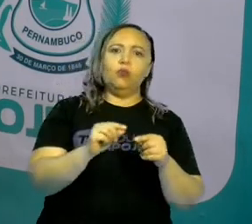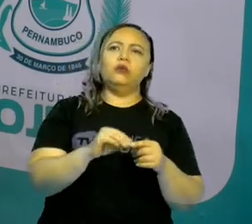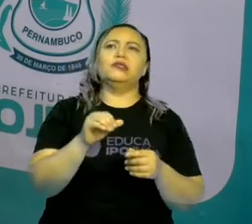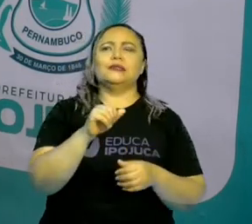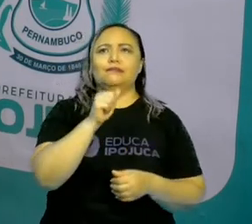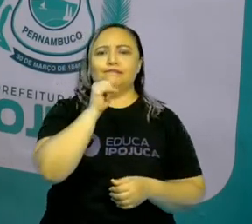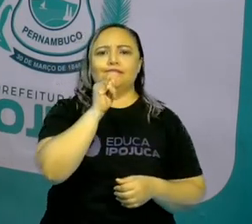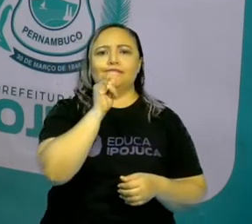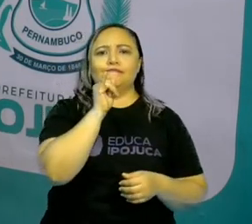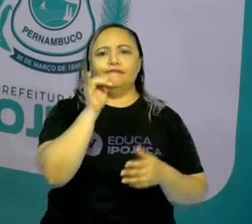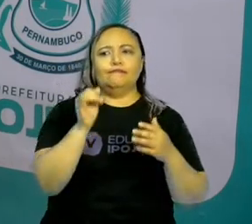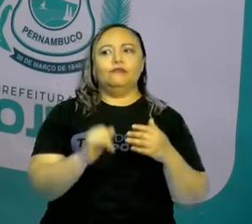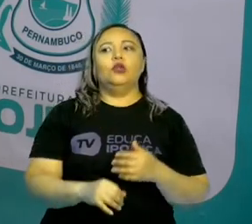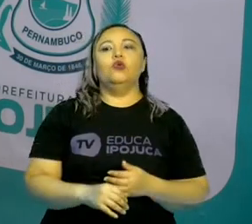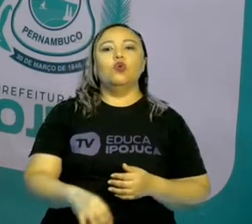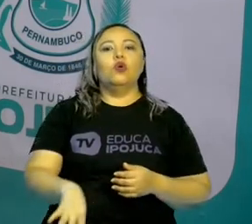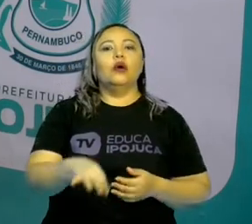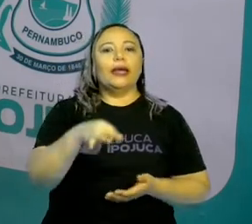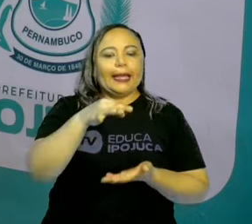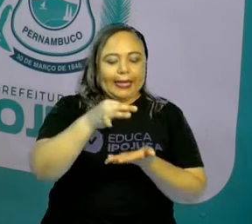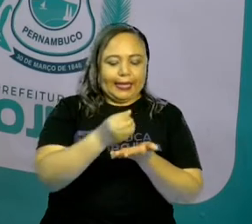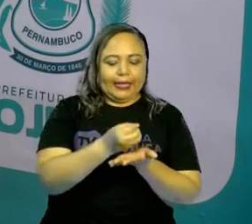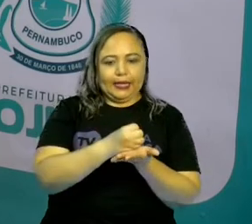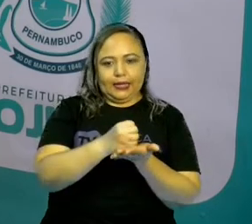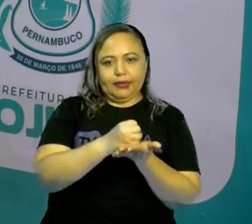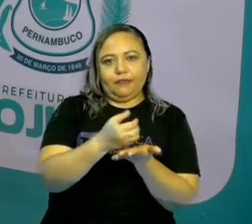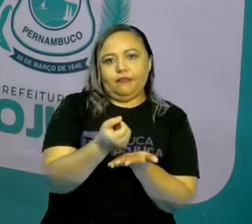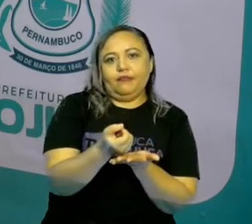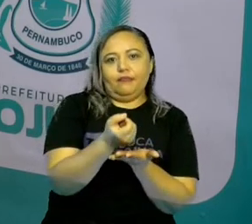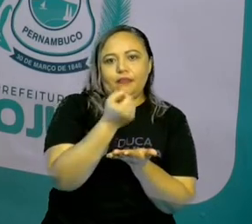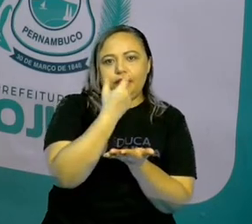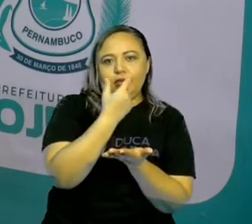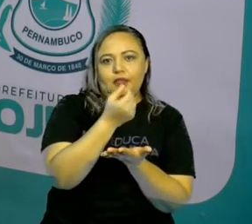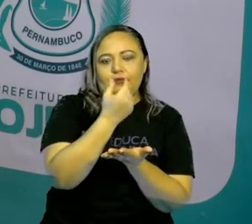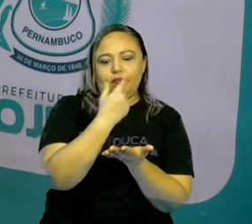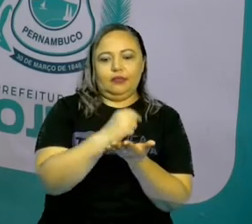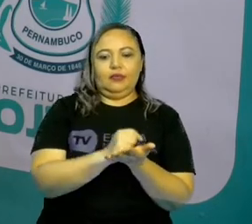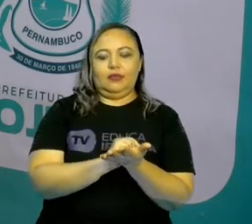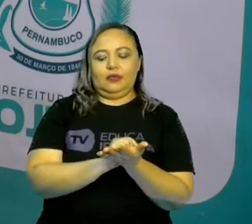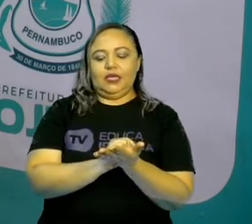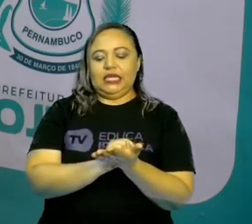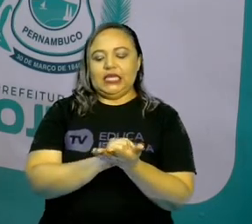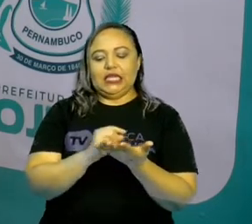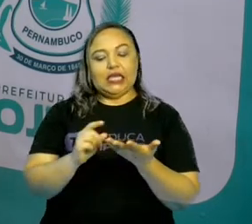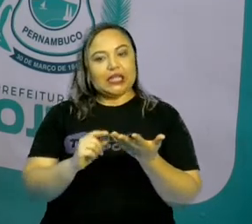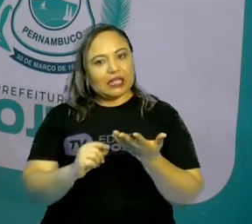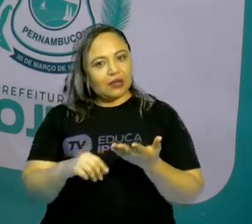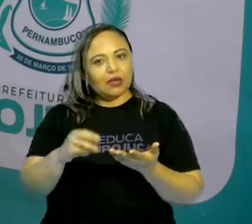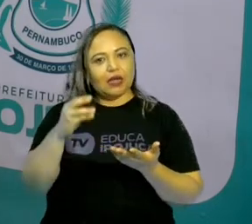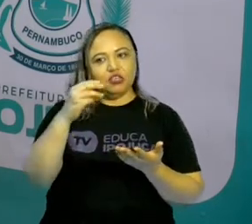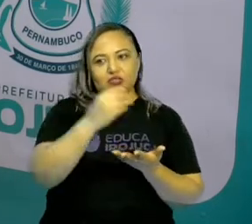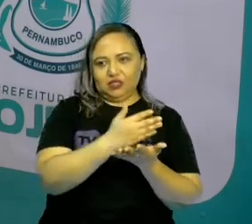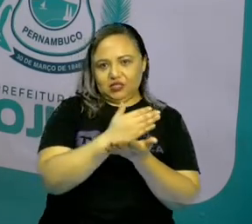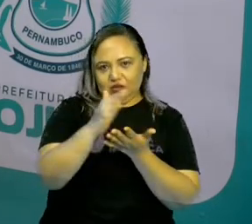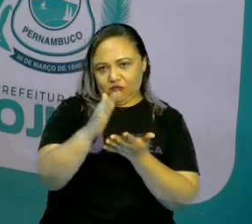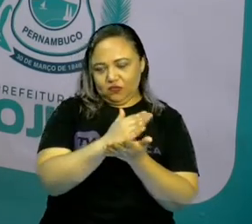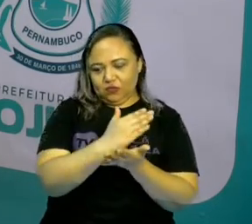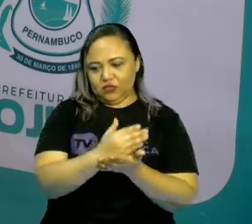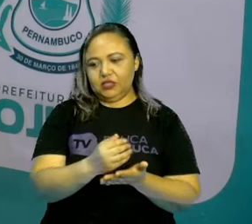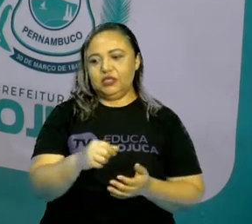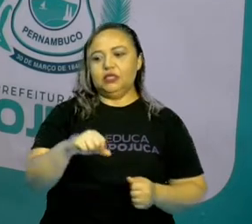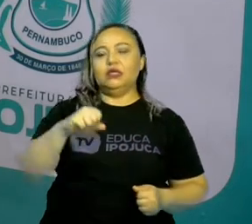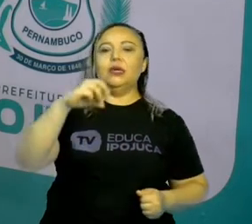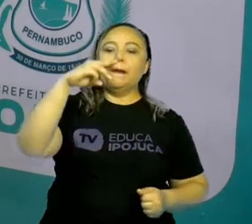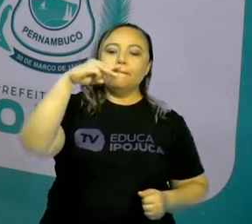remédio. A gente, o médico prescreve lá tantos miligramas. Ou você